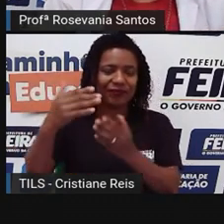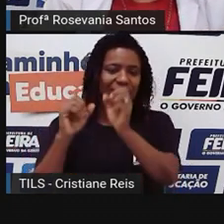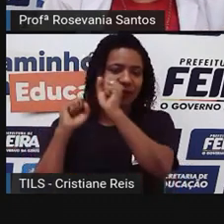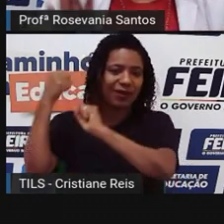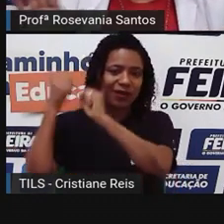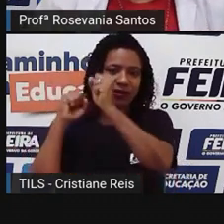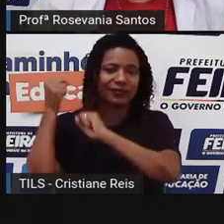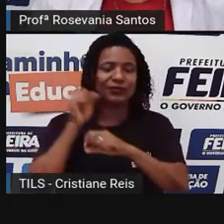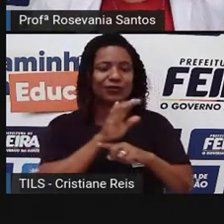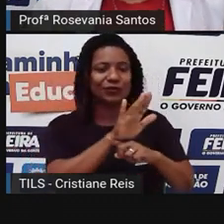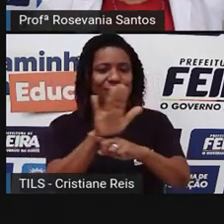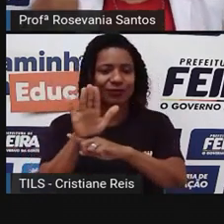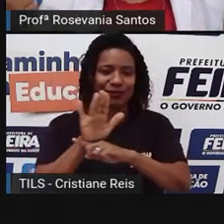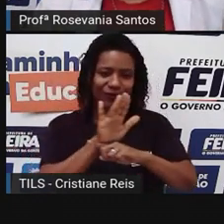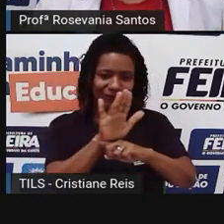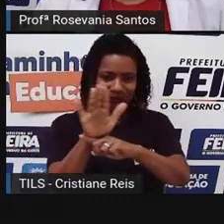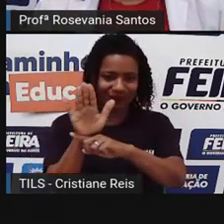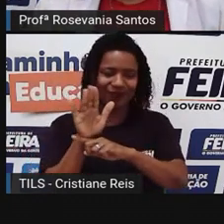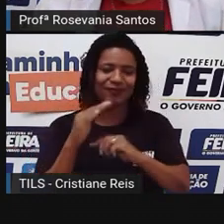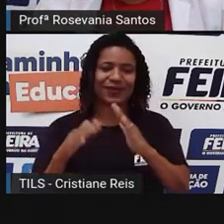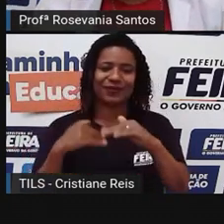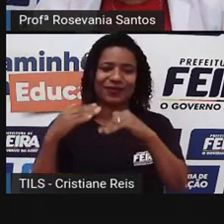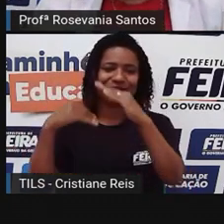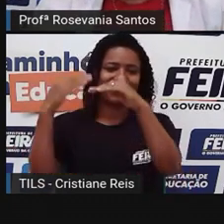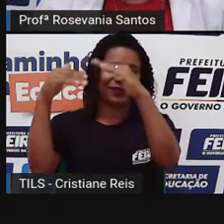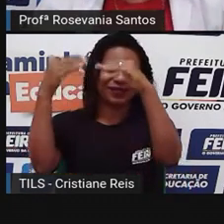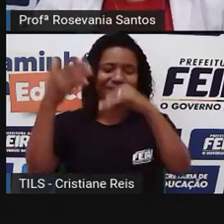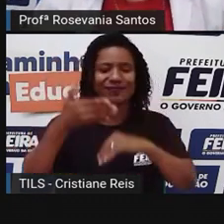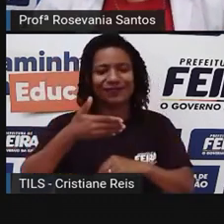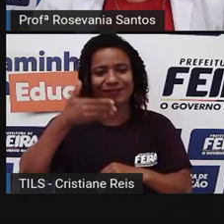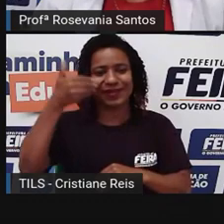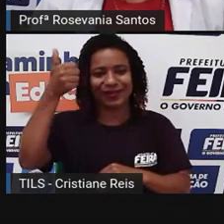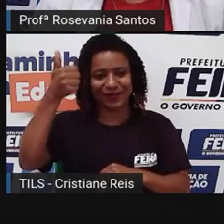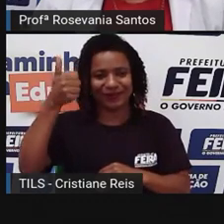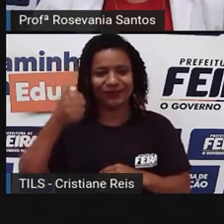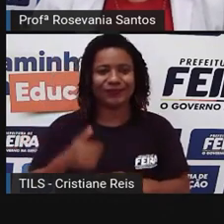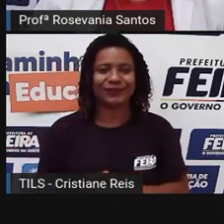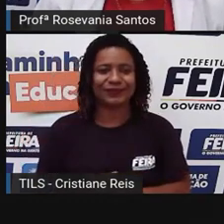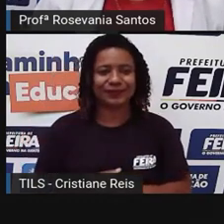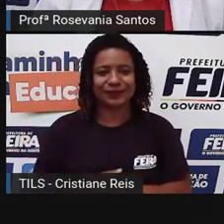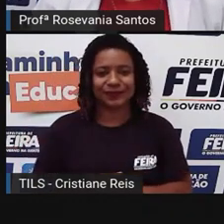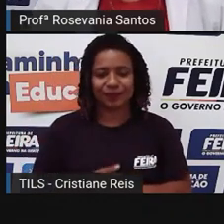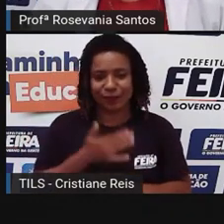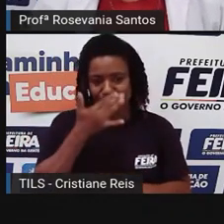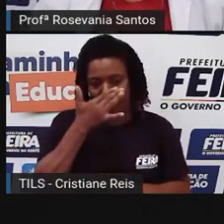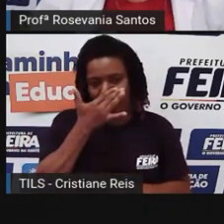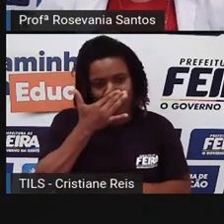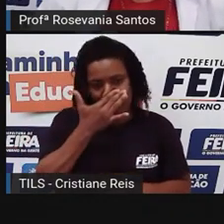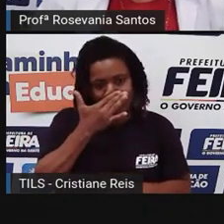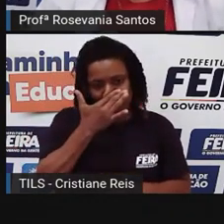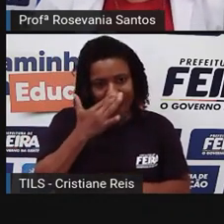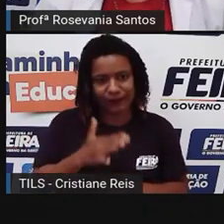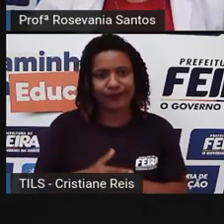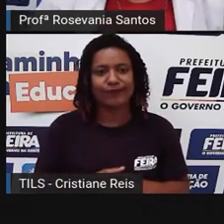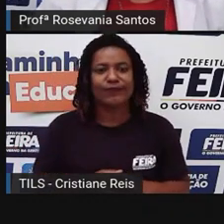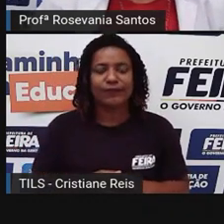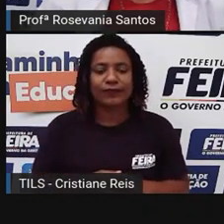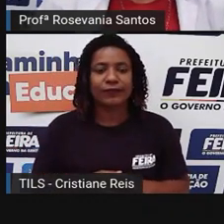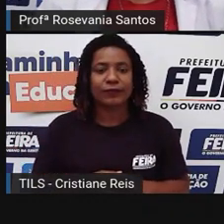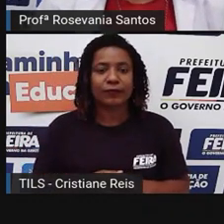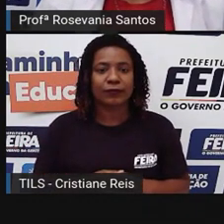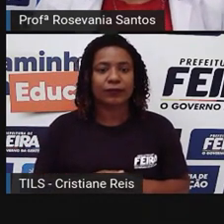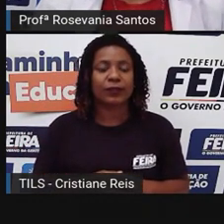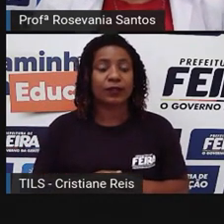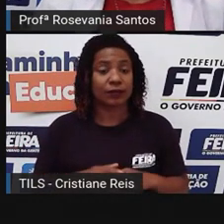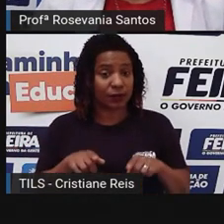assim, pontapé inicial para esse desenvolvimento que a gente tem hoje em dia, né. Outra coisa também dentro do capitalismo, que não